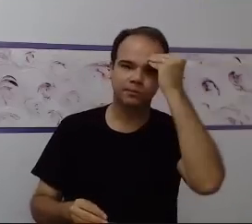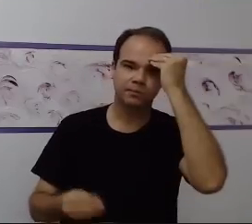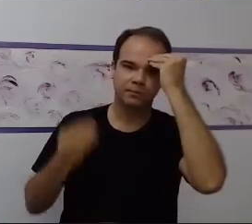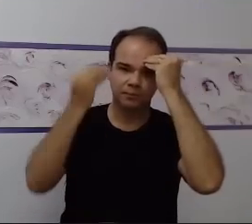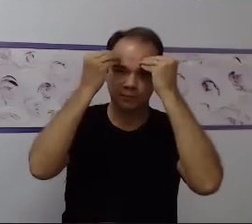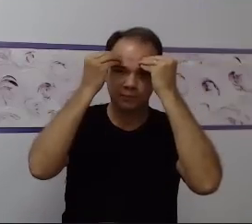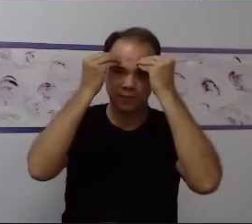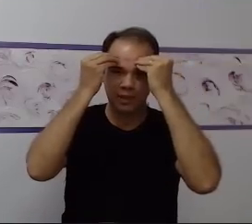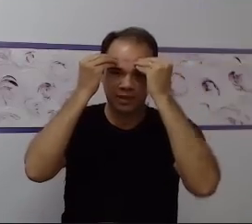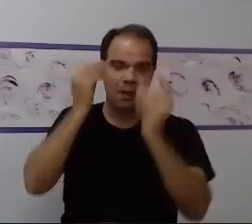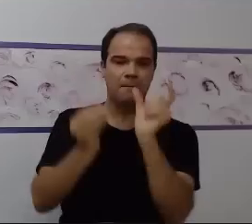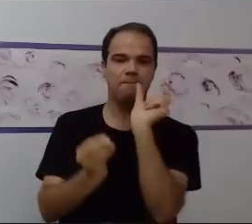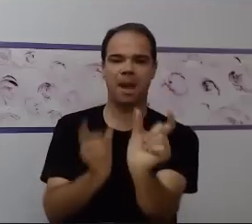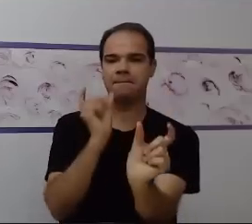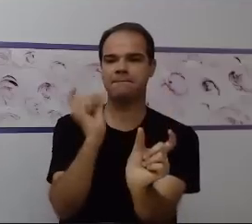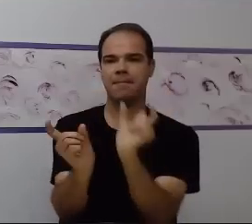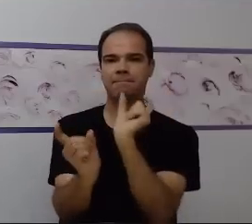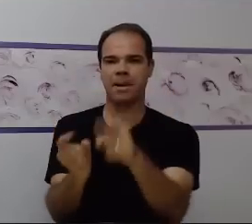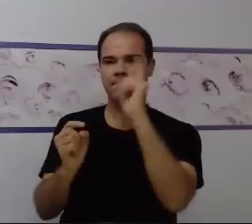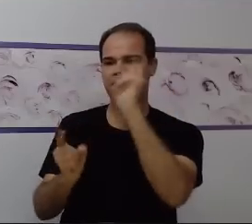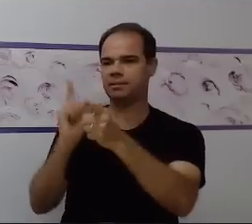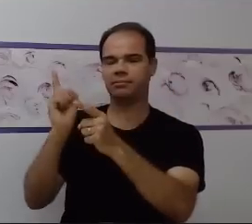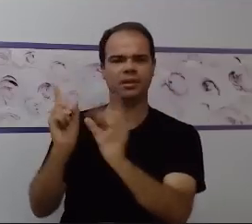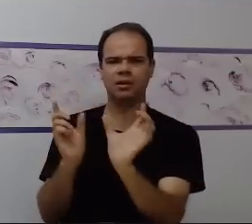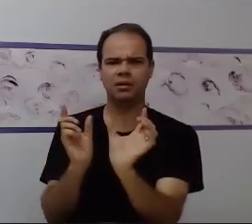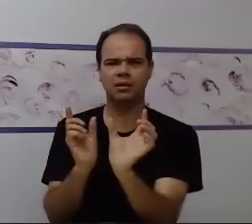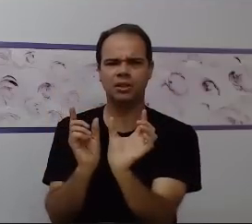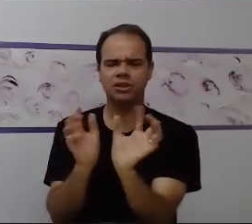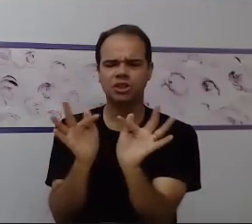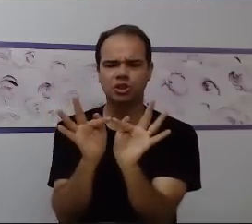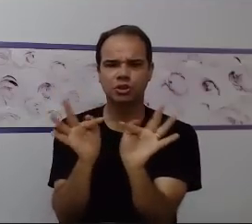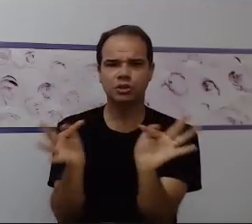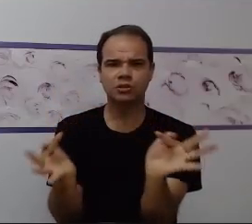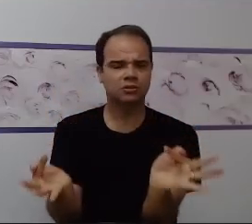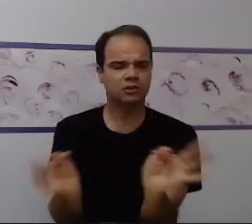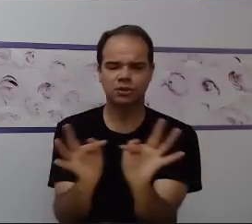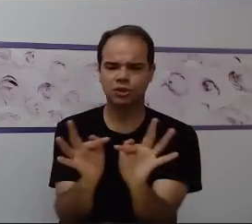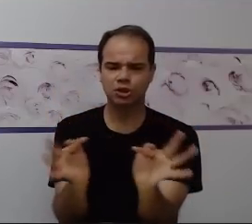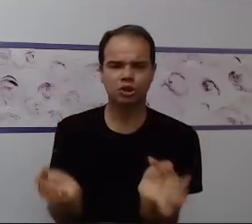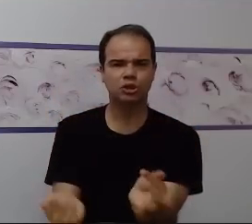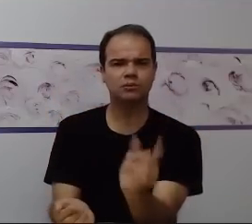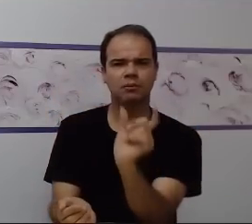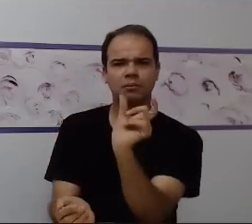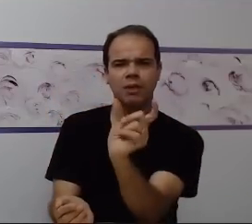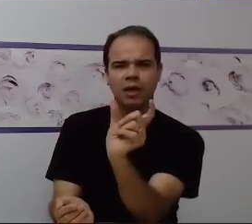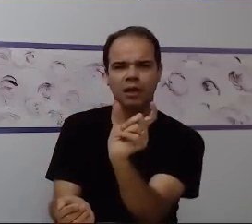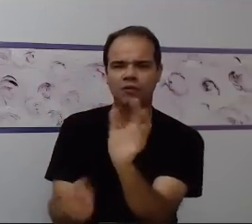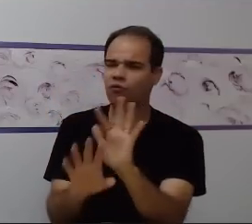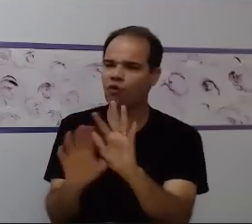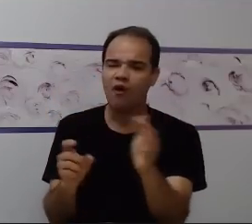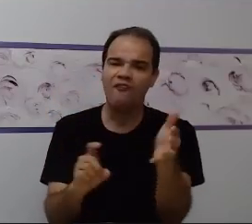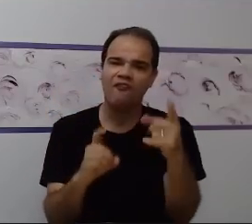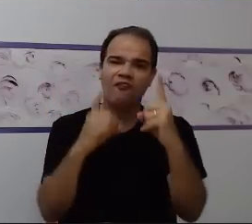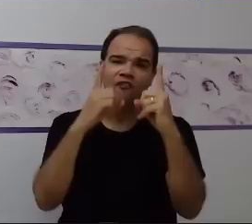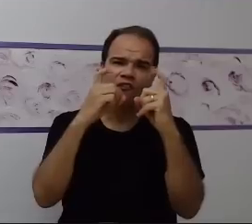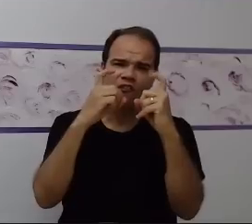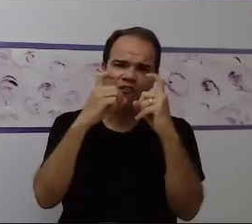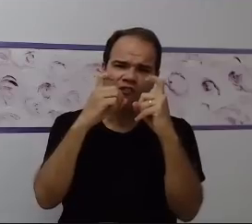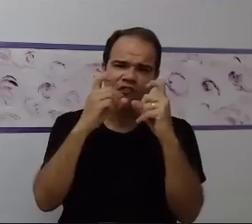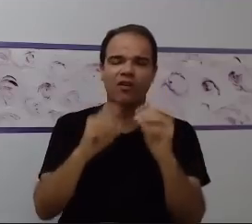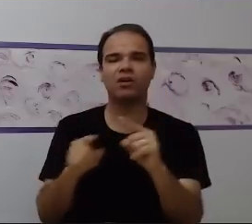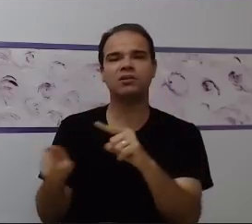palavras, quanto menos comandos, mais o entendimento vai ser realizado. Quanto mais informações,